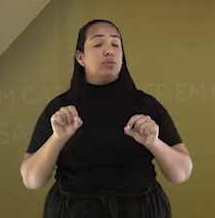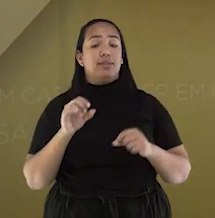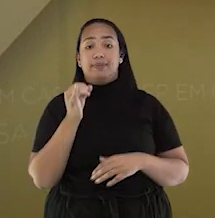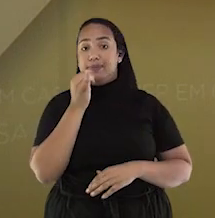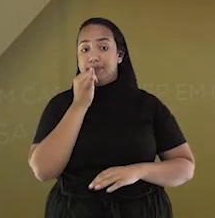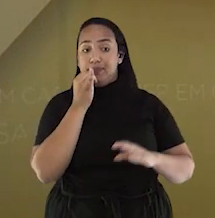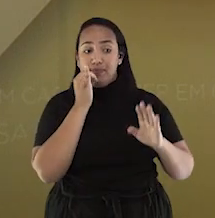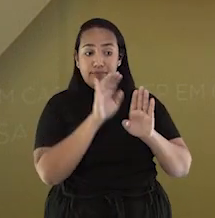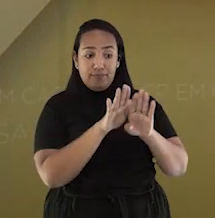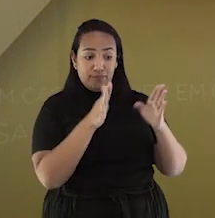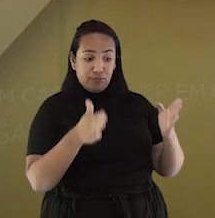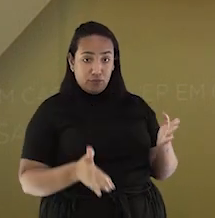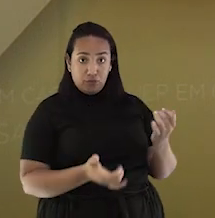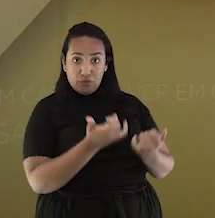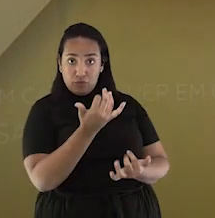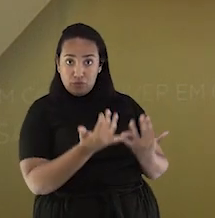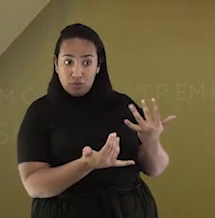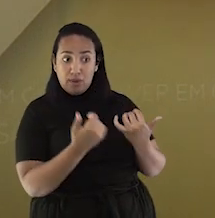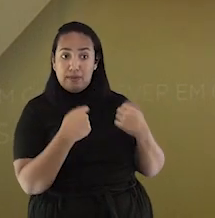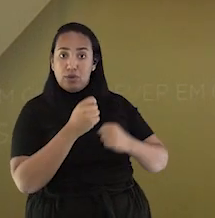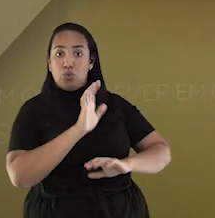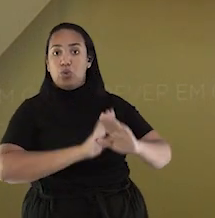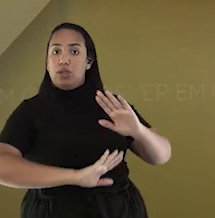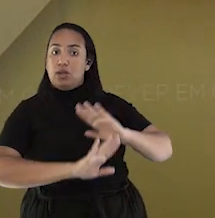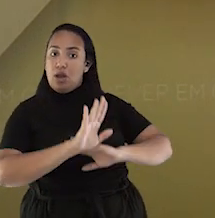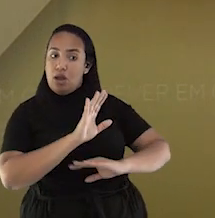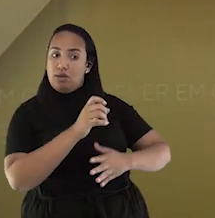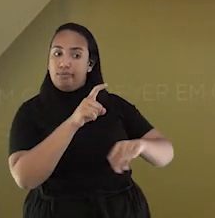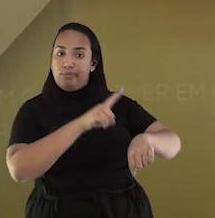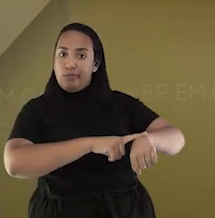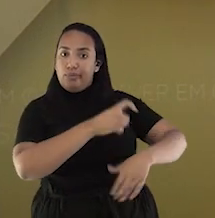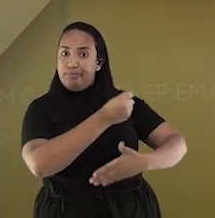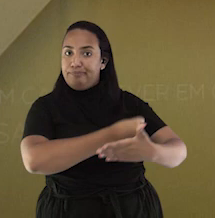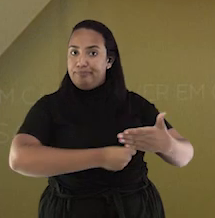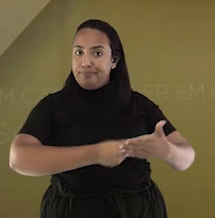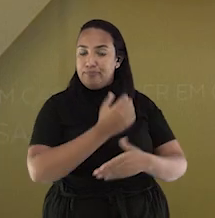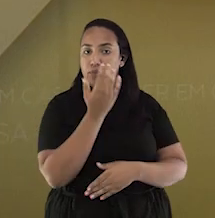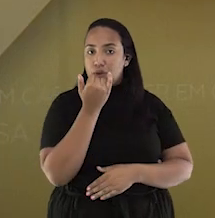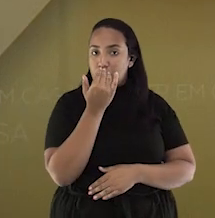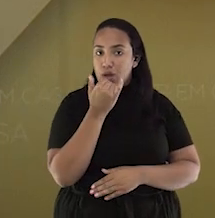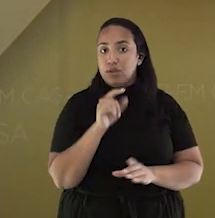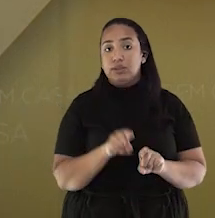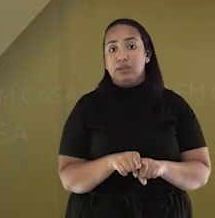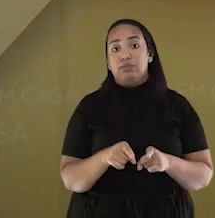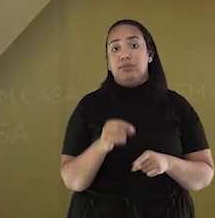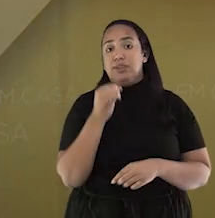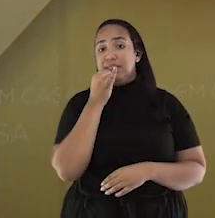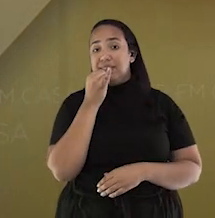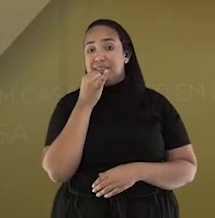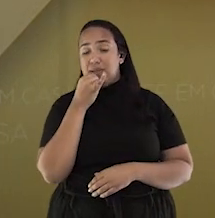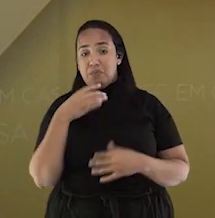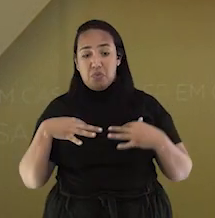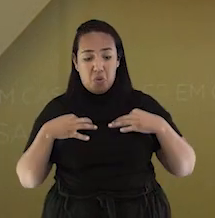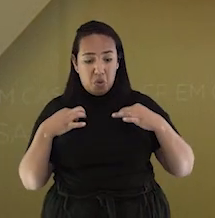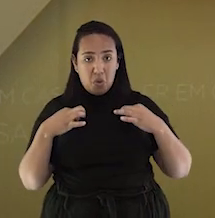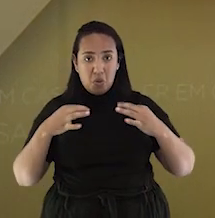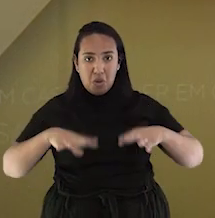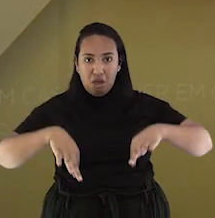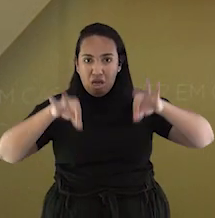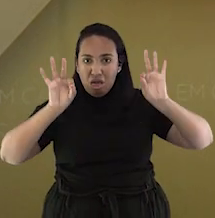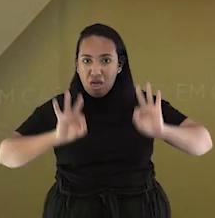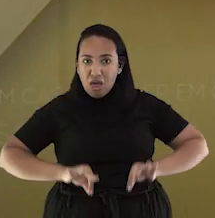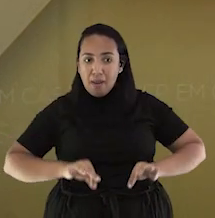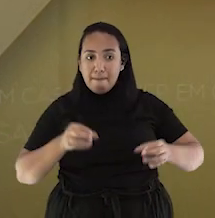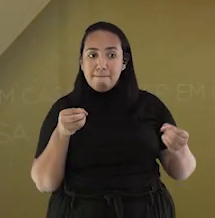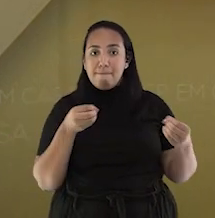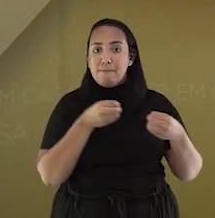fogão enquanto há comidas sendo feitas, não deixar tecidos e panos perto do fogão enquanto estamos